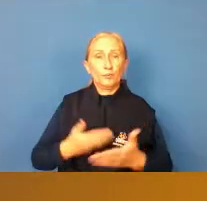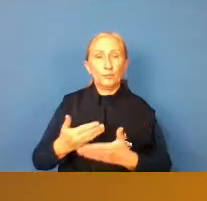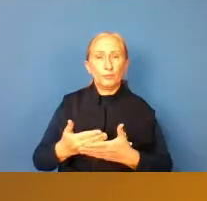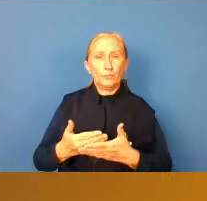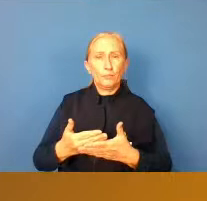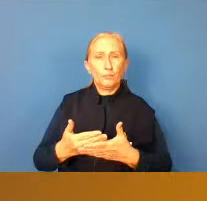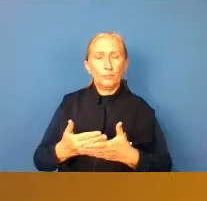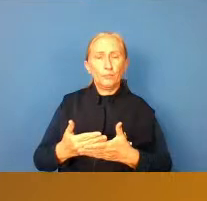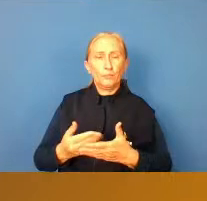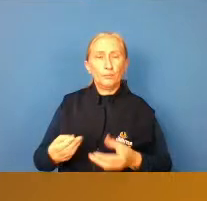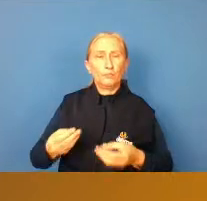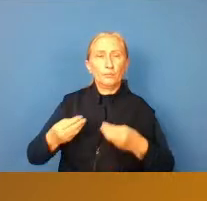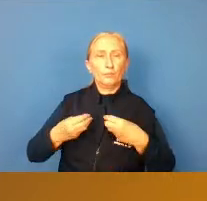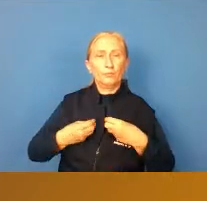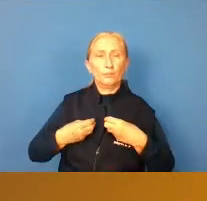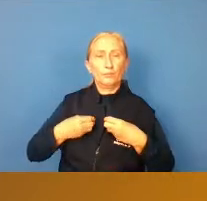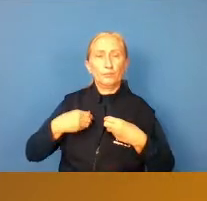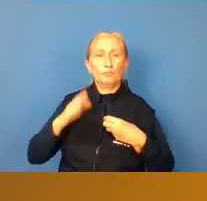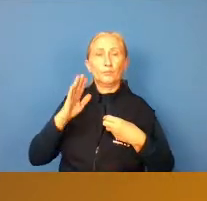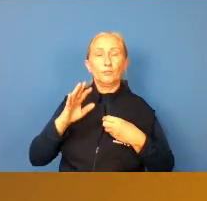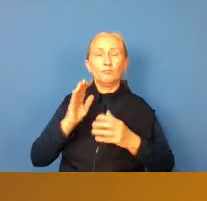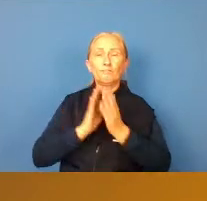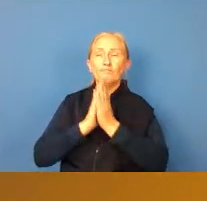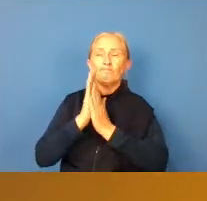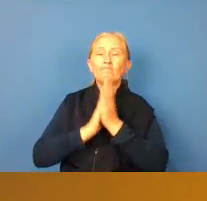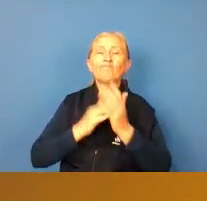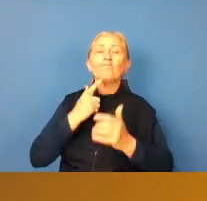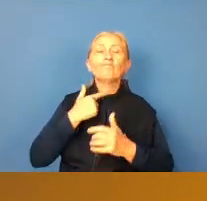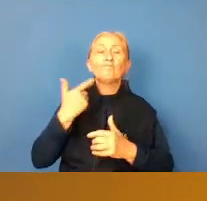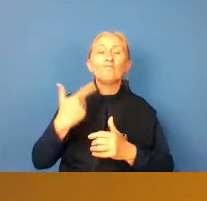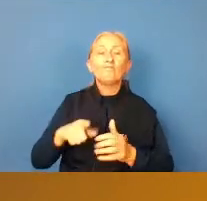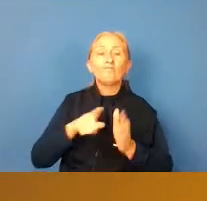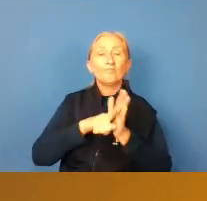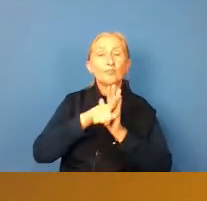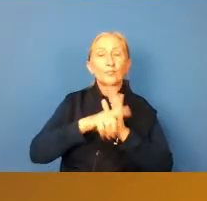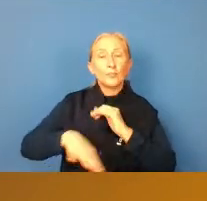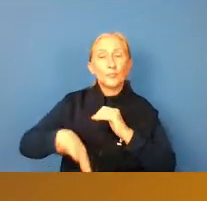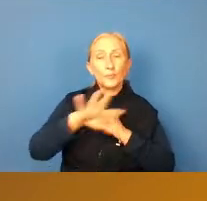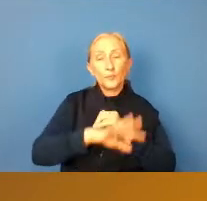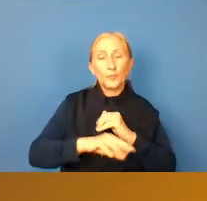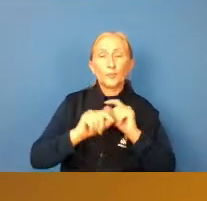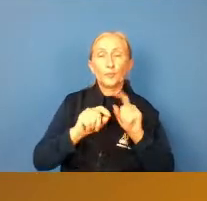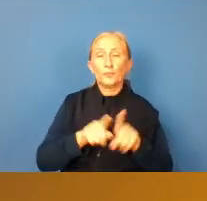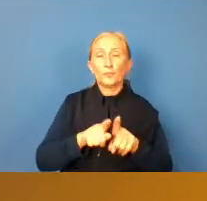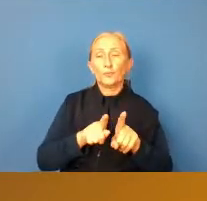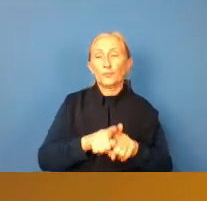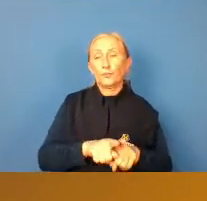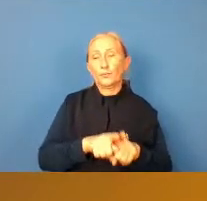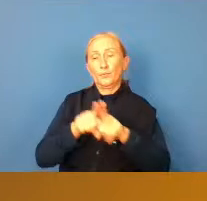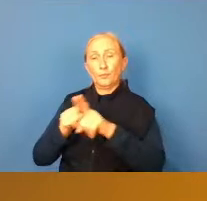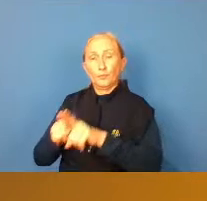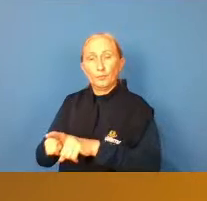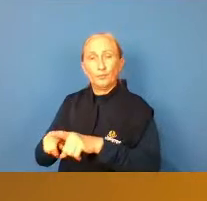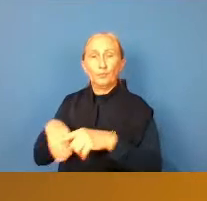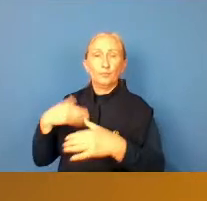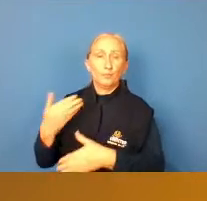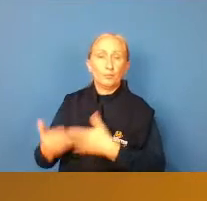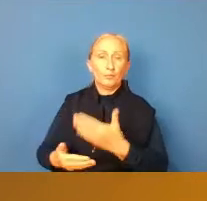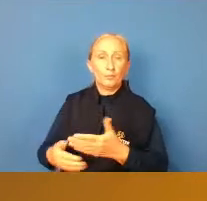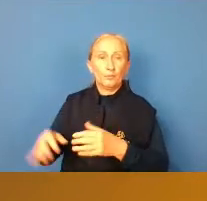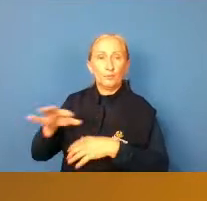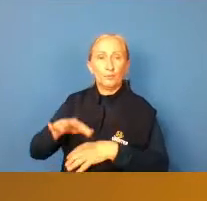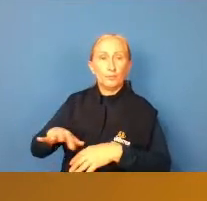me trouxe um maior anseio de fazer novas pesquisas nessa área e também mais em mais áreas